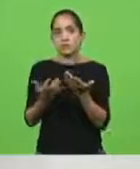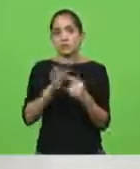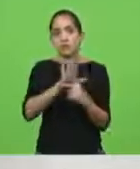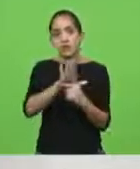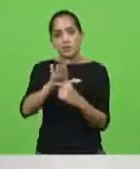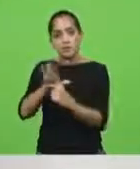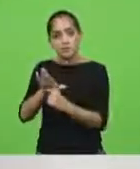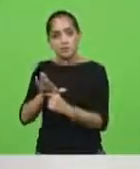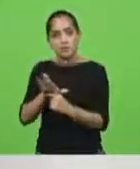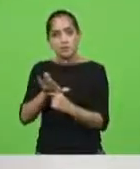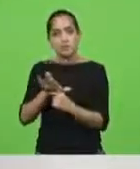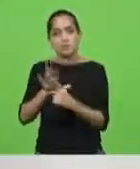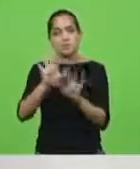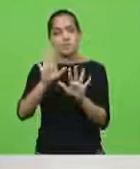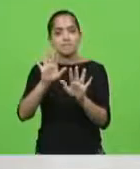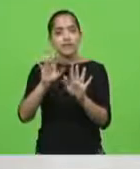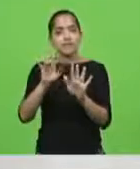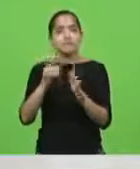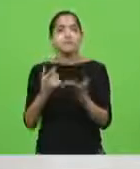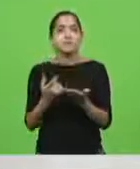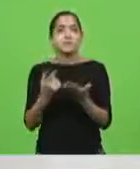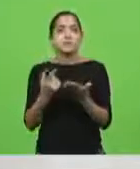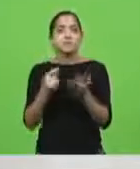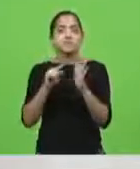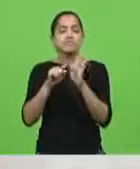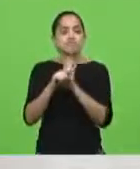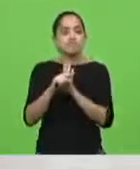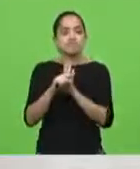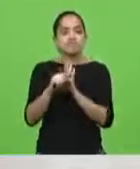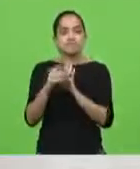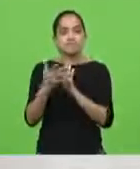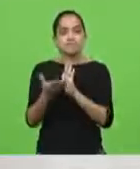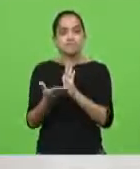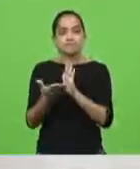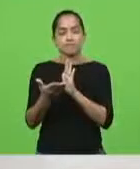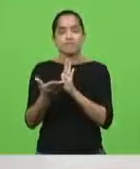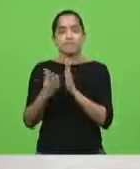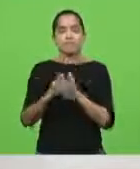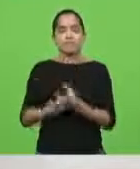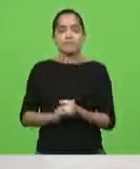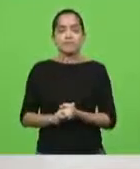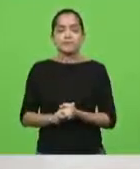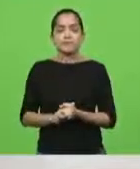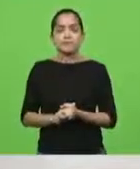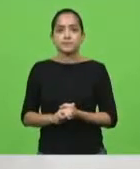mas com a seguinte pergunta, deputado Zé Milton, meu querido líder,